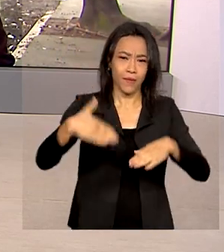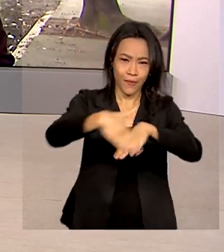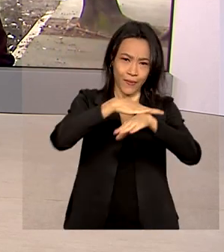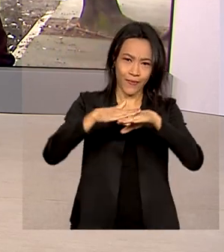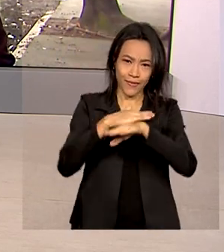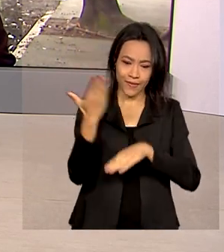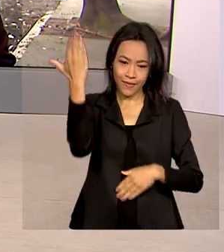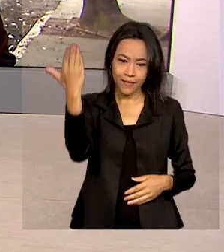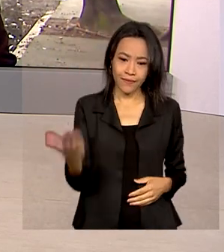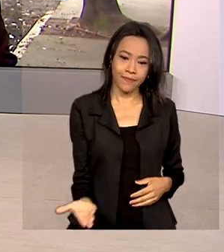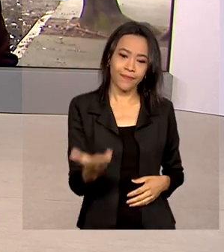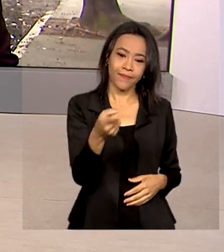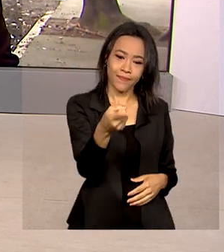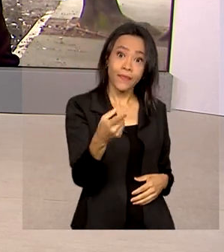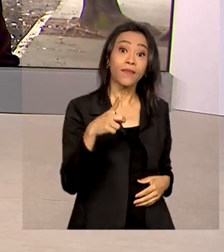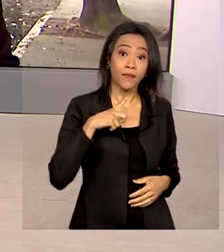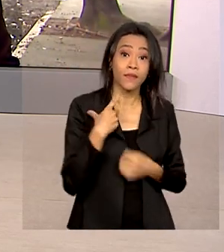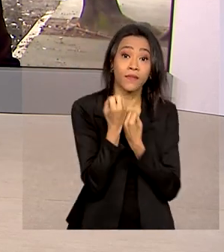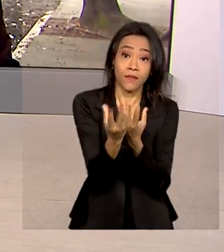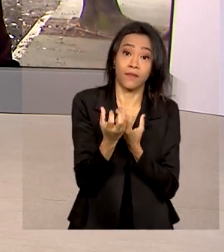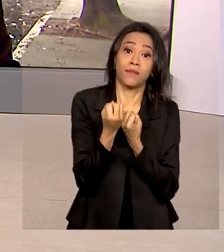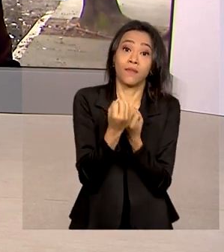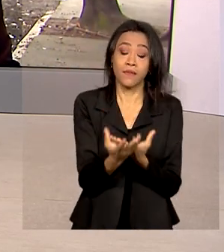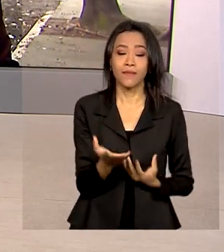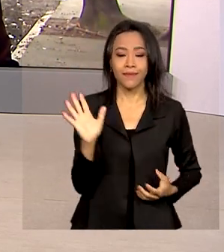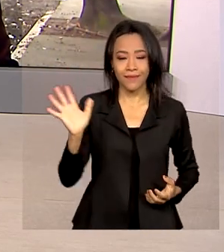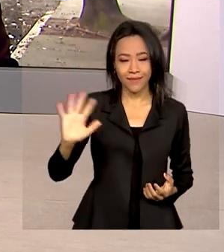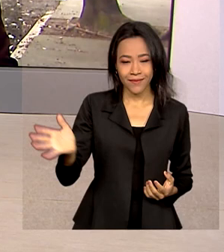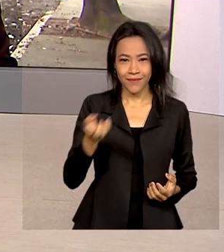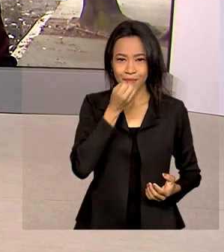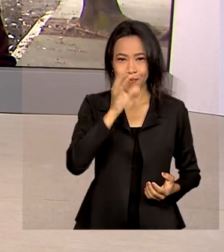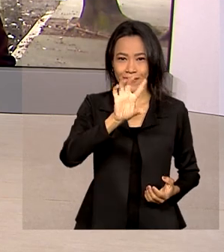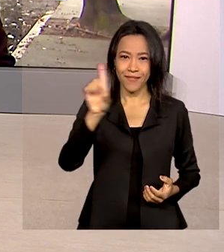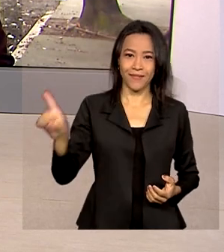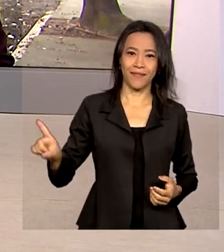Saldes, que tem as informações para a gente. Bom dia, Dimas.